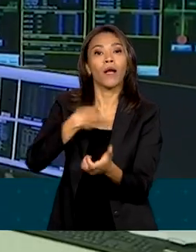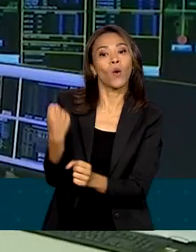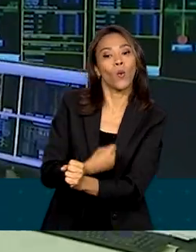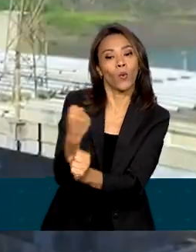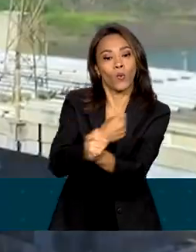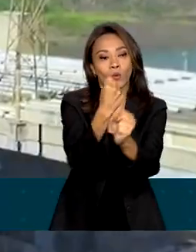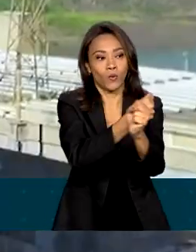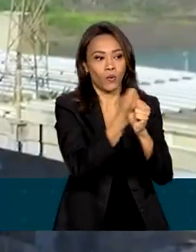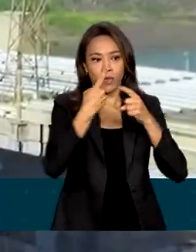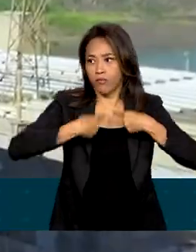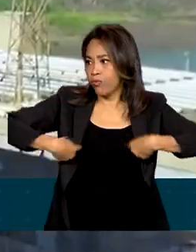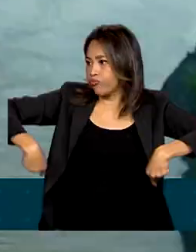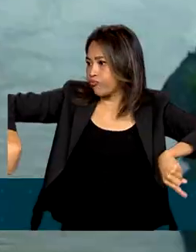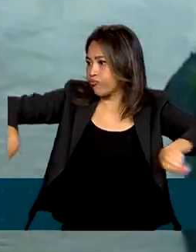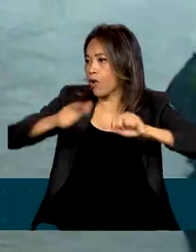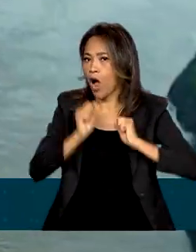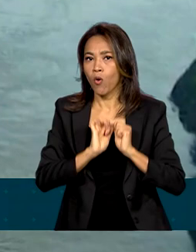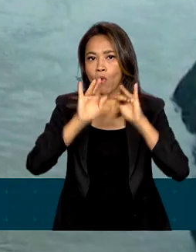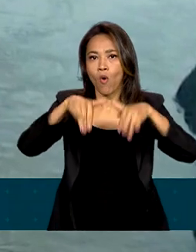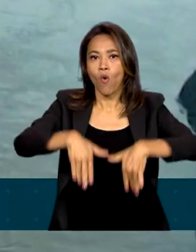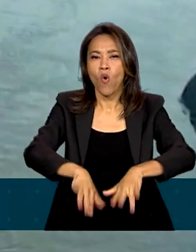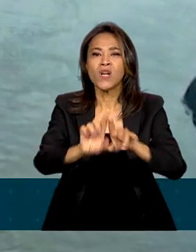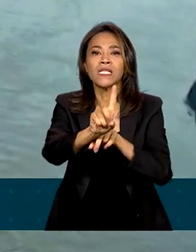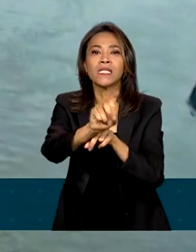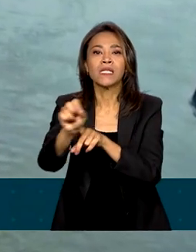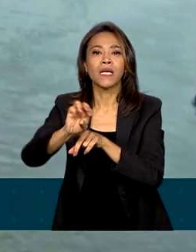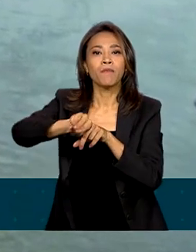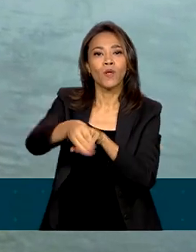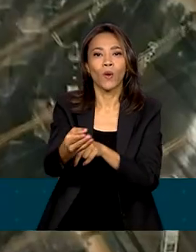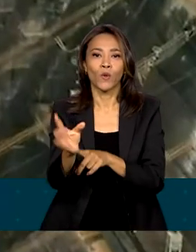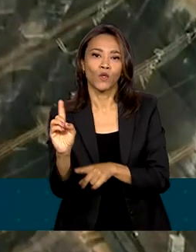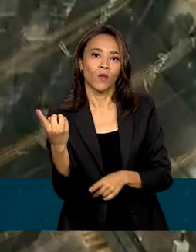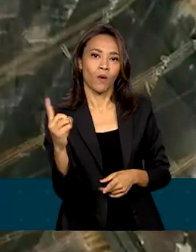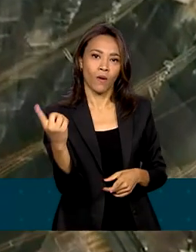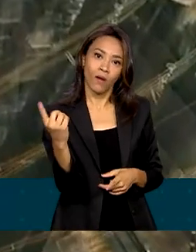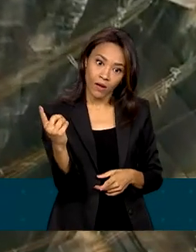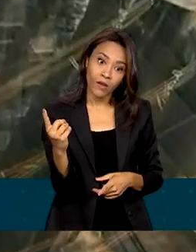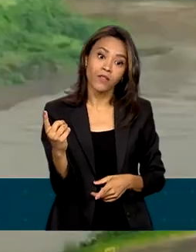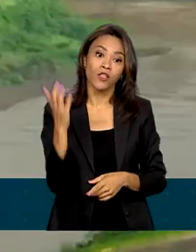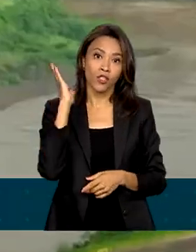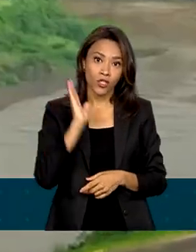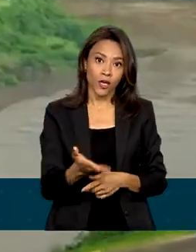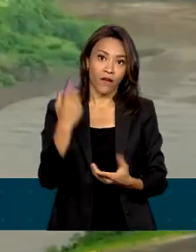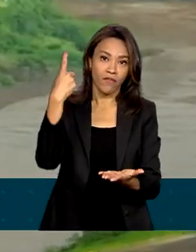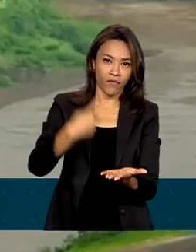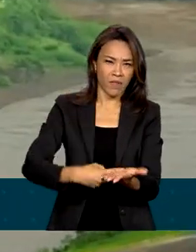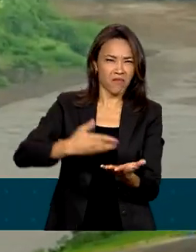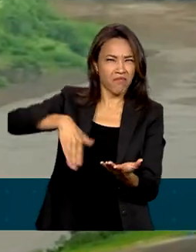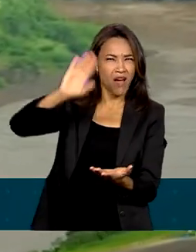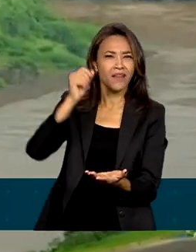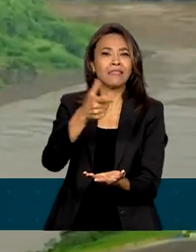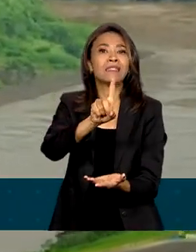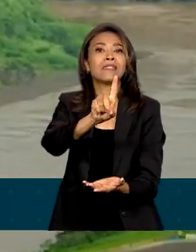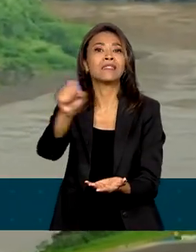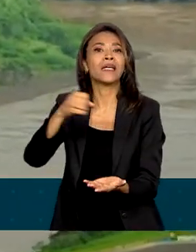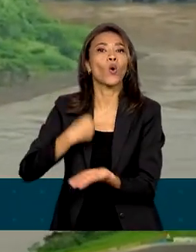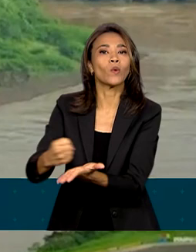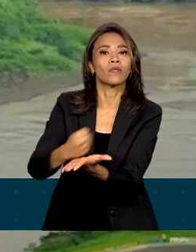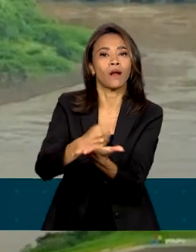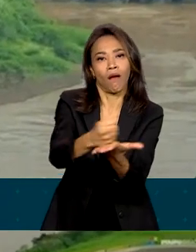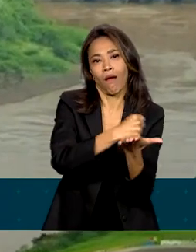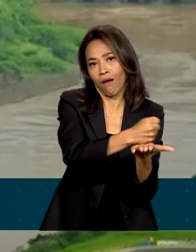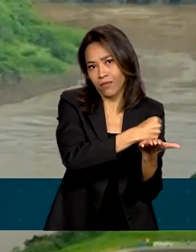a hidrelétrica foi de cerca de 100 milhões de dólares. Foram firmados mais de 100 contratos de